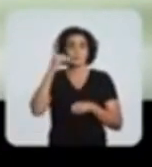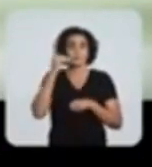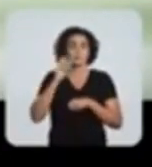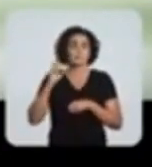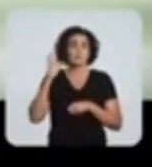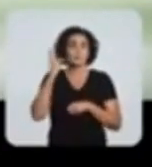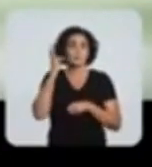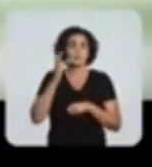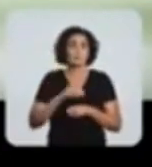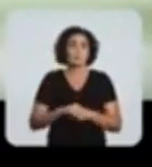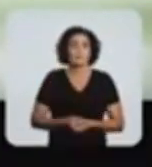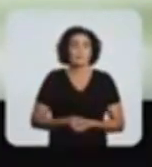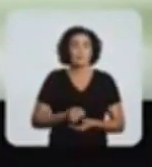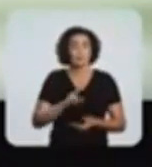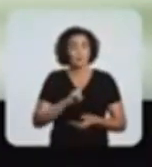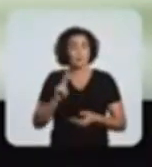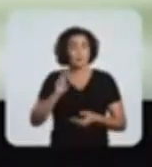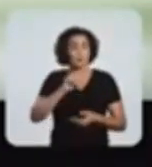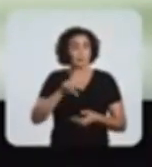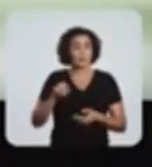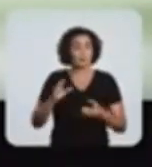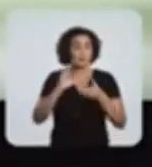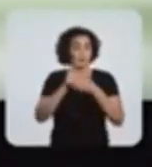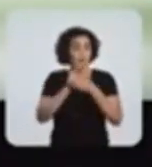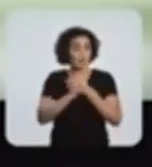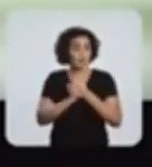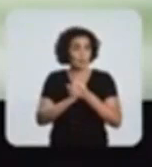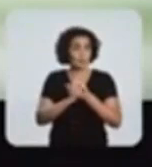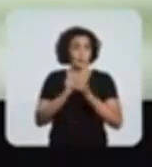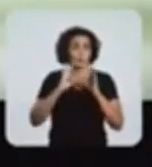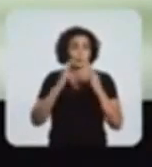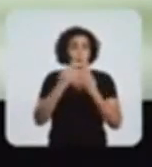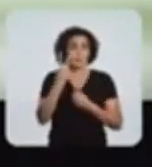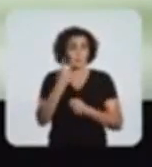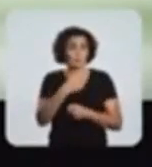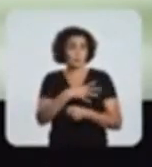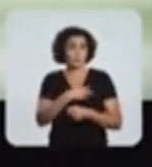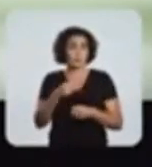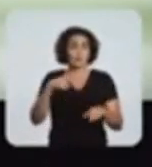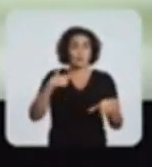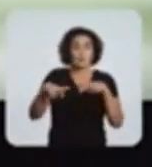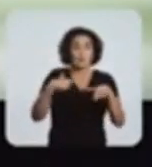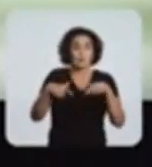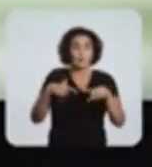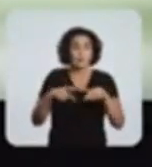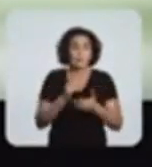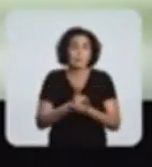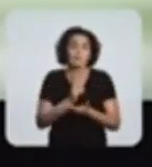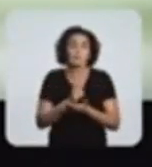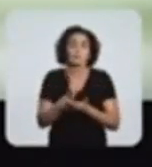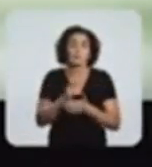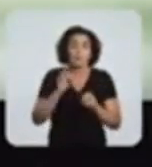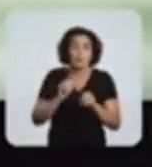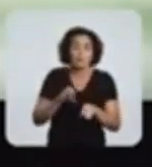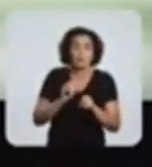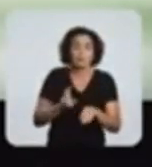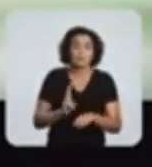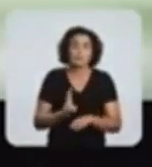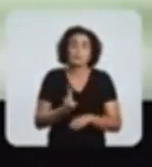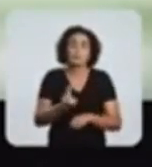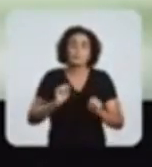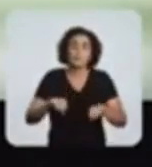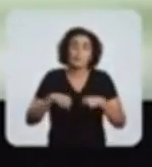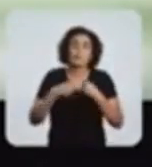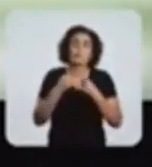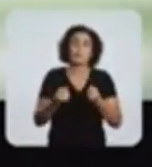1503, deputada federal. Meu nome é Leiton. Sou casado e pai de duas filhas. Trabalho intensamente em favor da educação.